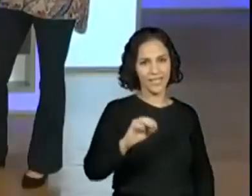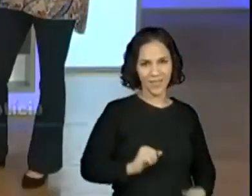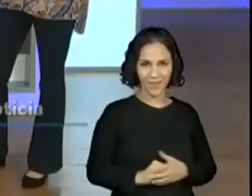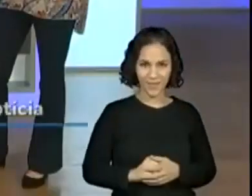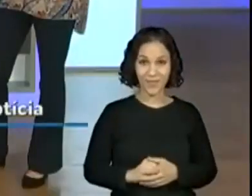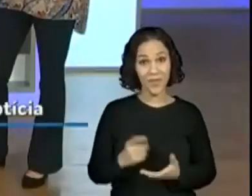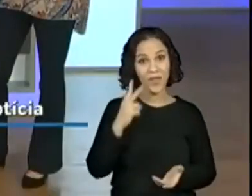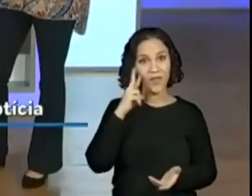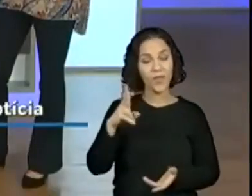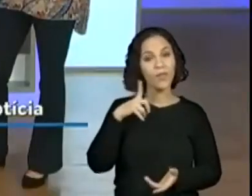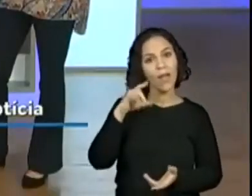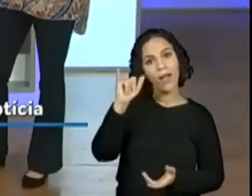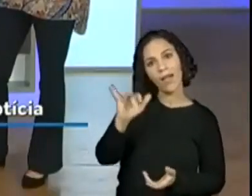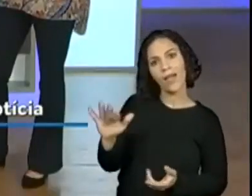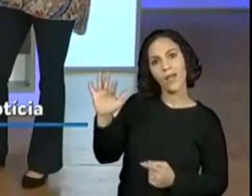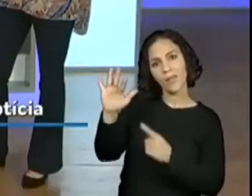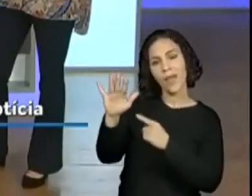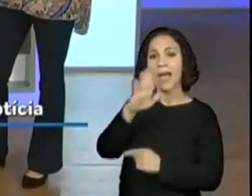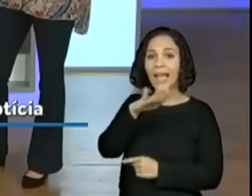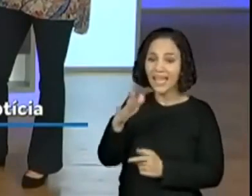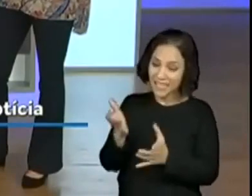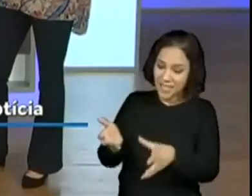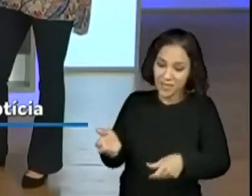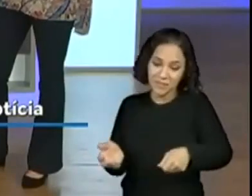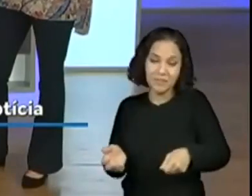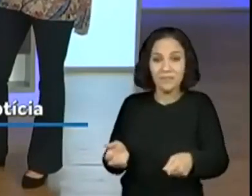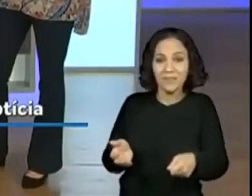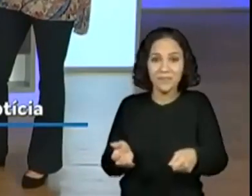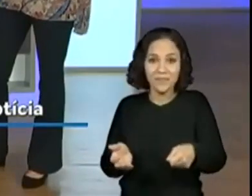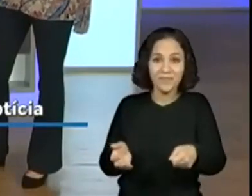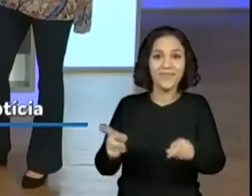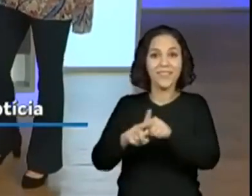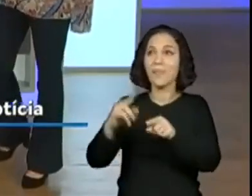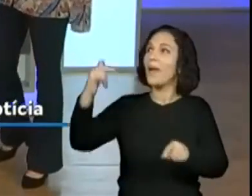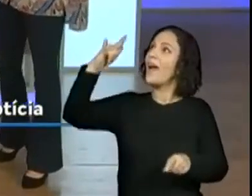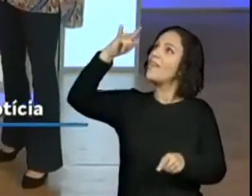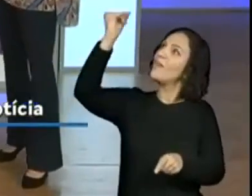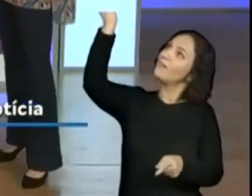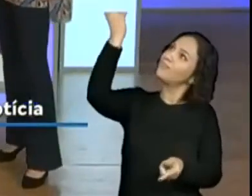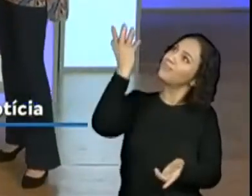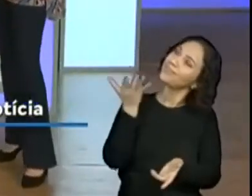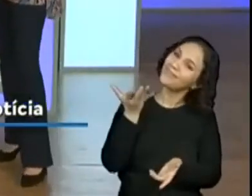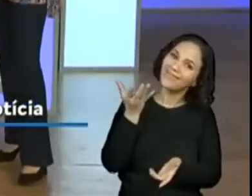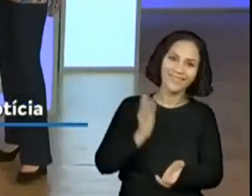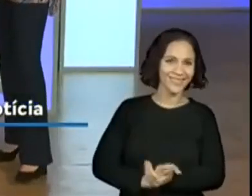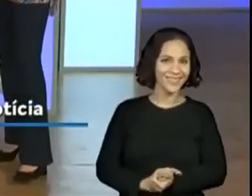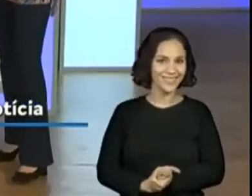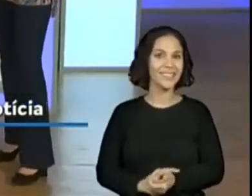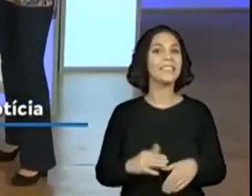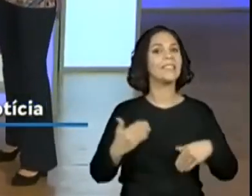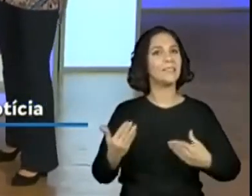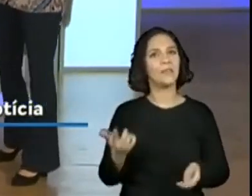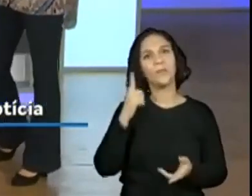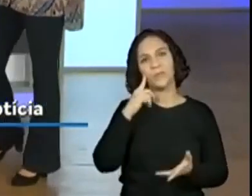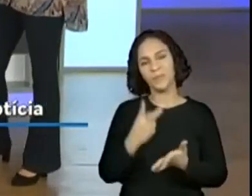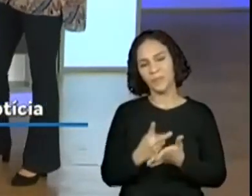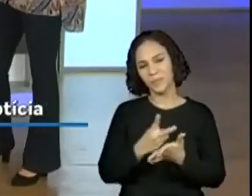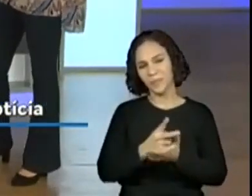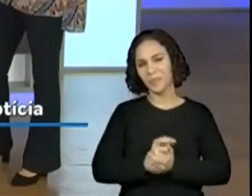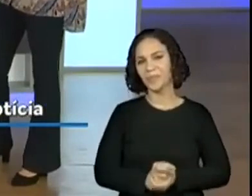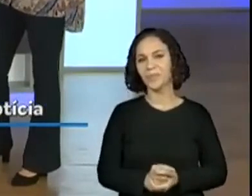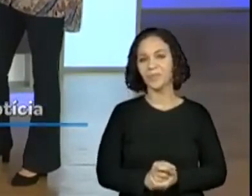imagem do drone e da criancinha carregando o livro, né? Legal, né? Então, continuando.